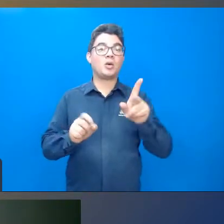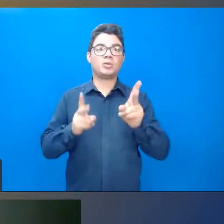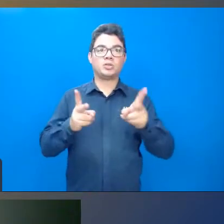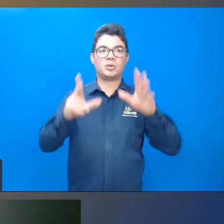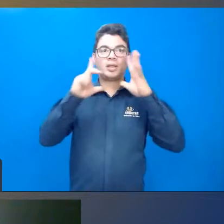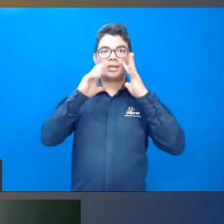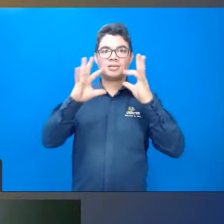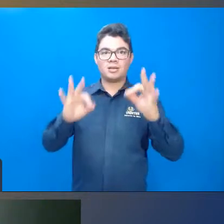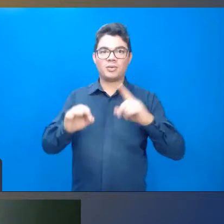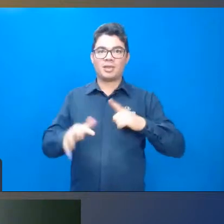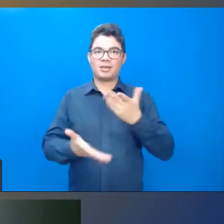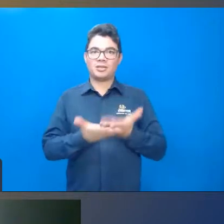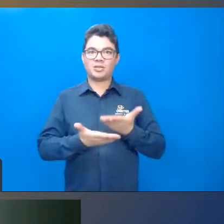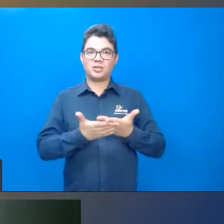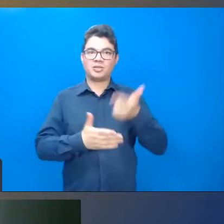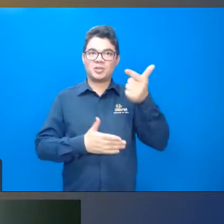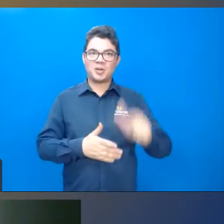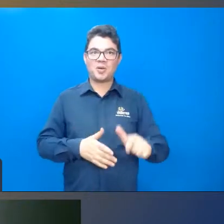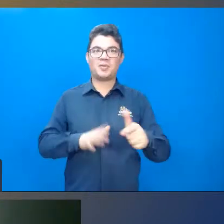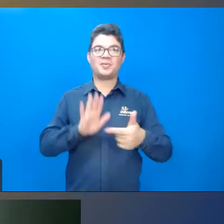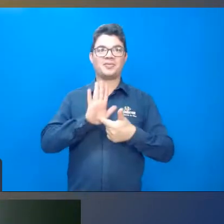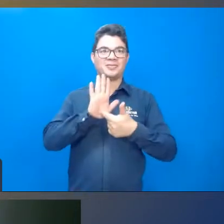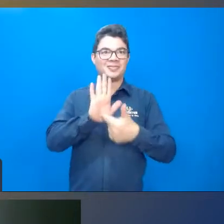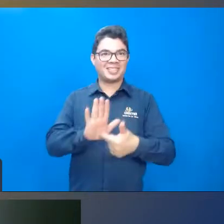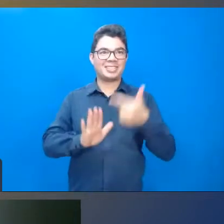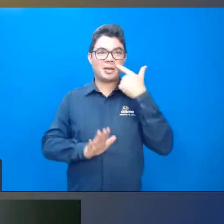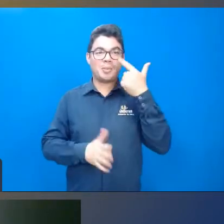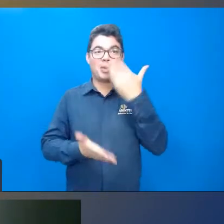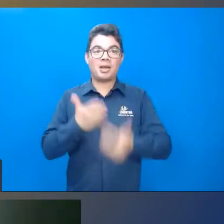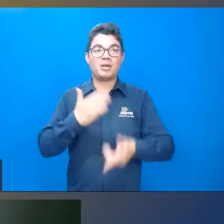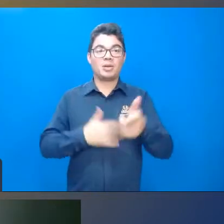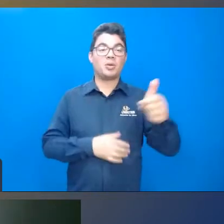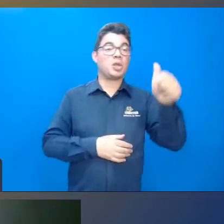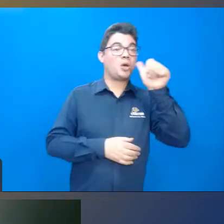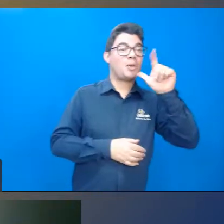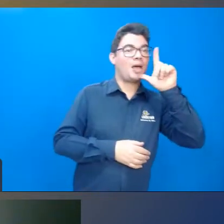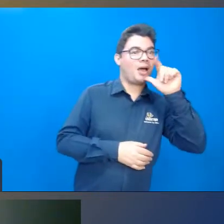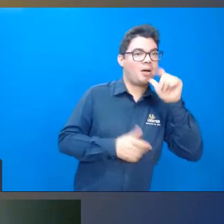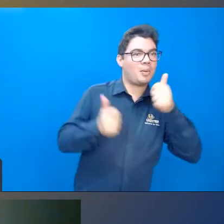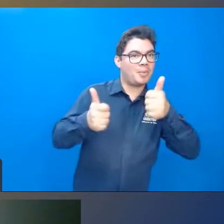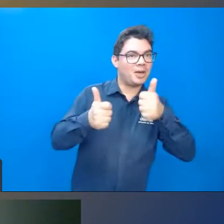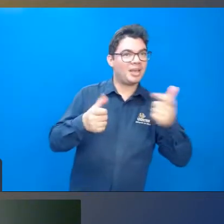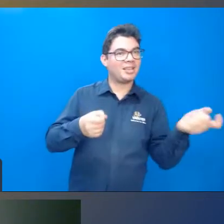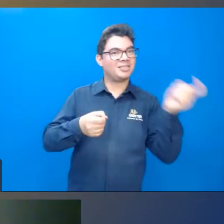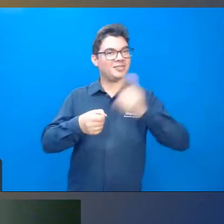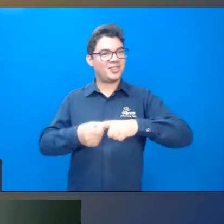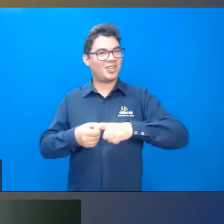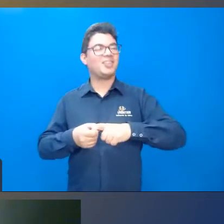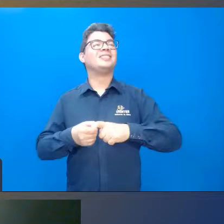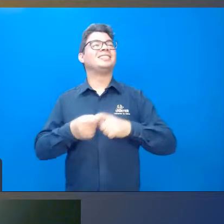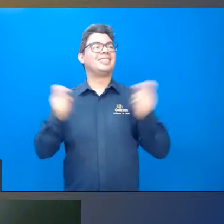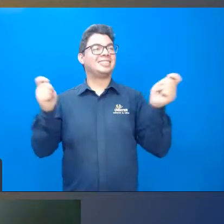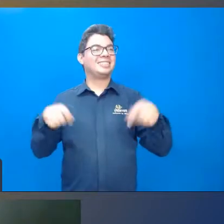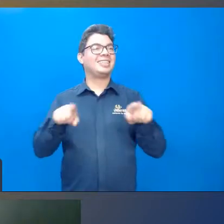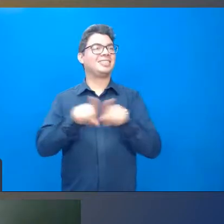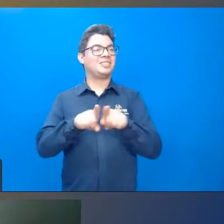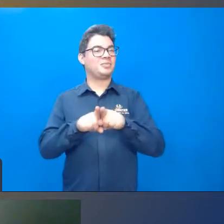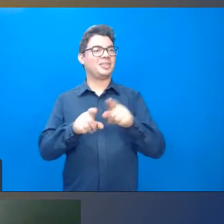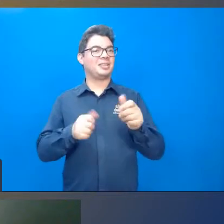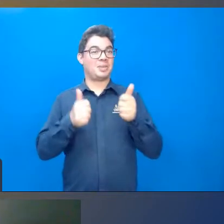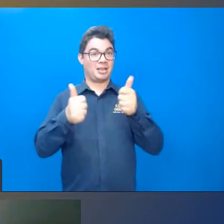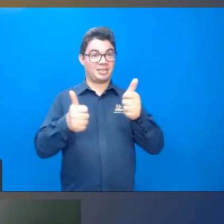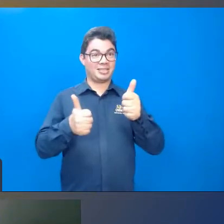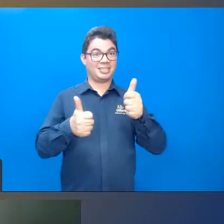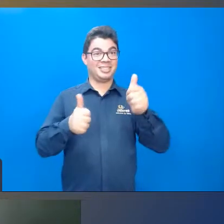vai ter mais aula daqui a pouco, hein? Não percam, só vai lá, toma uma água, estore uma pipoca, que daqui a pouquinho a gente volta, tá?